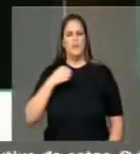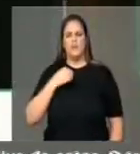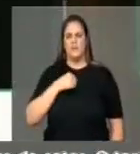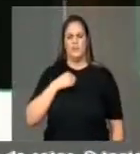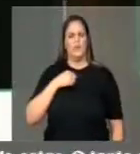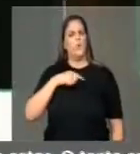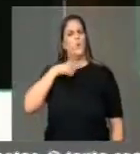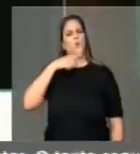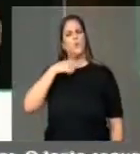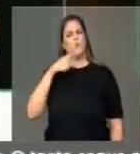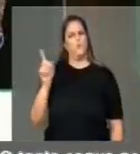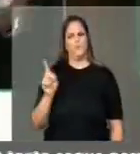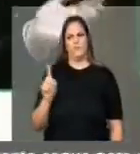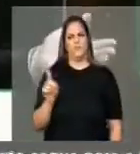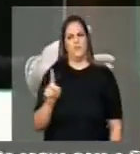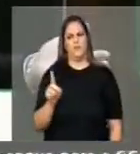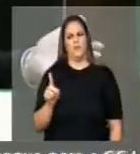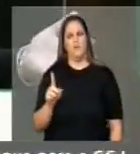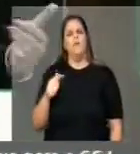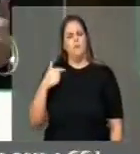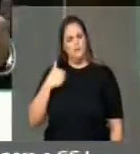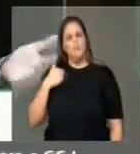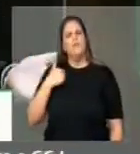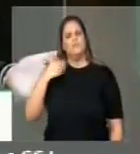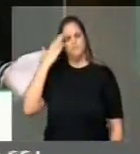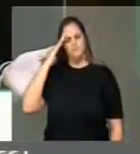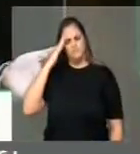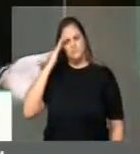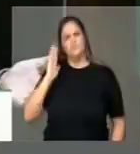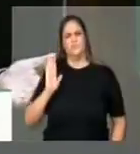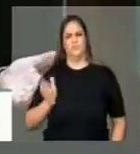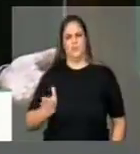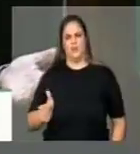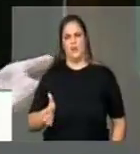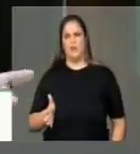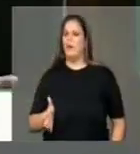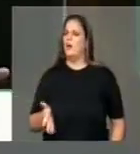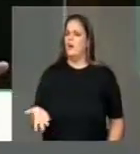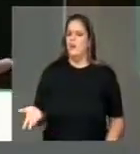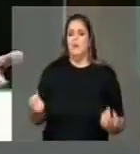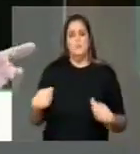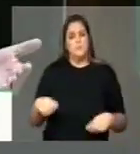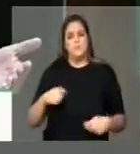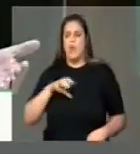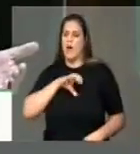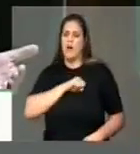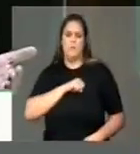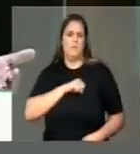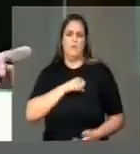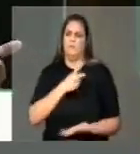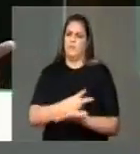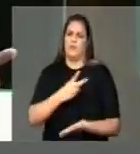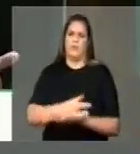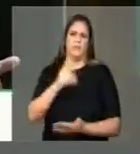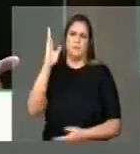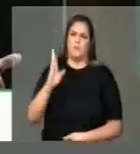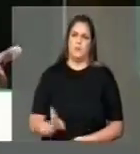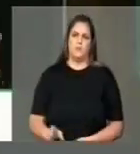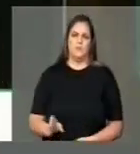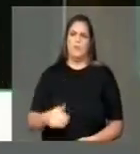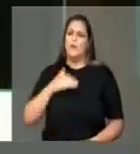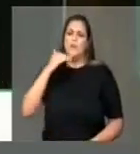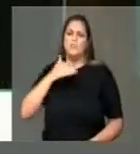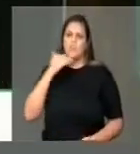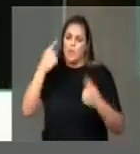de que não é torcendo pelo pior do nosso país que vocês vão ser felizes.